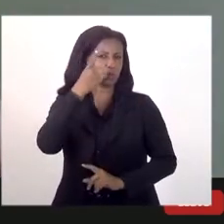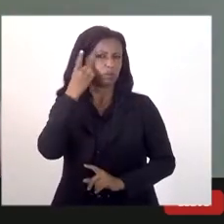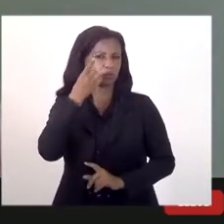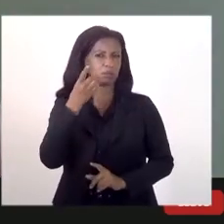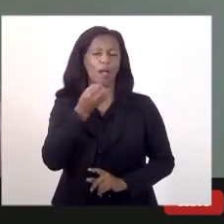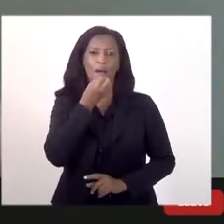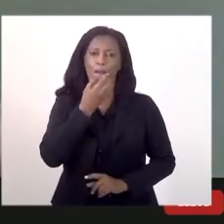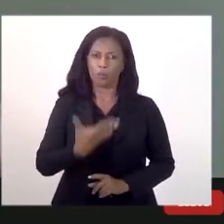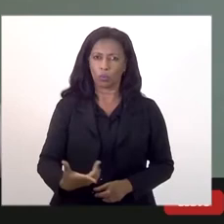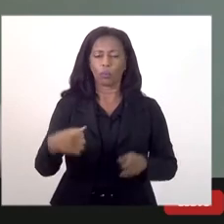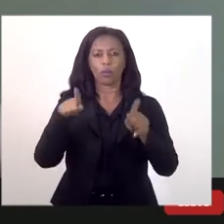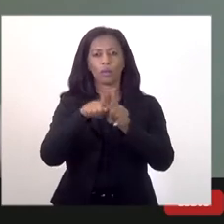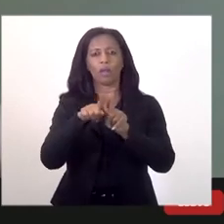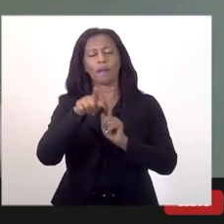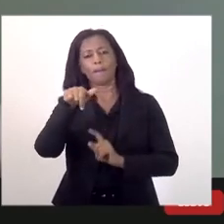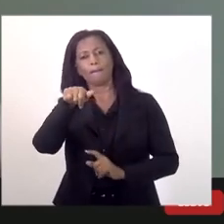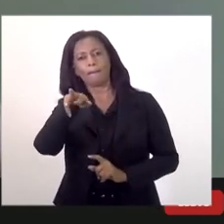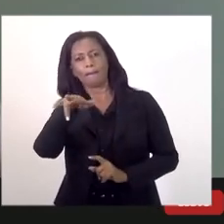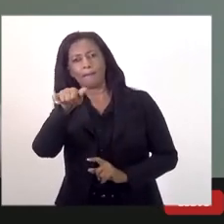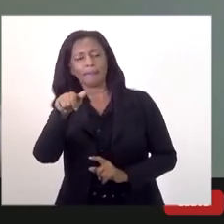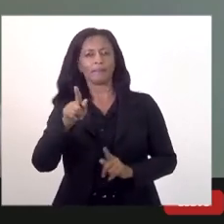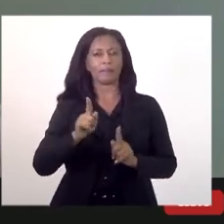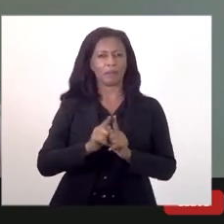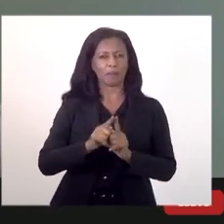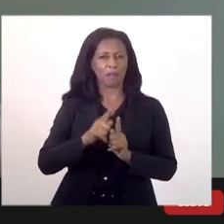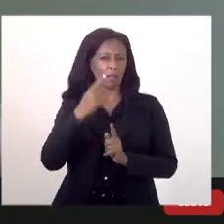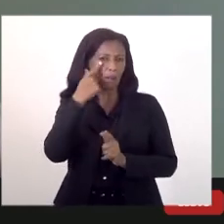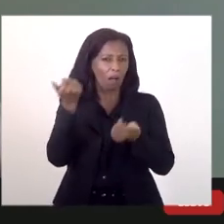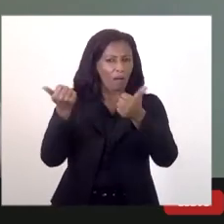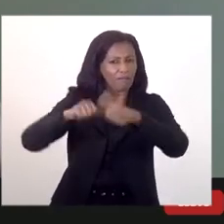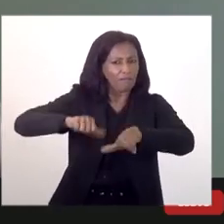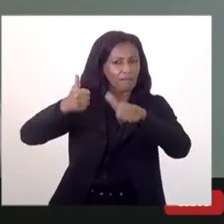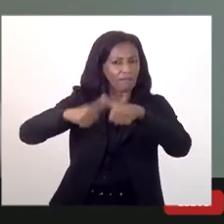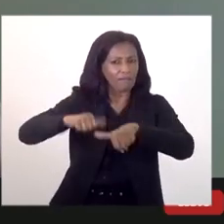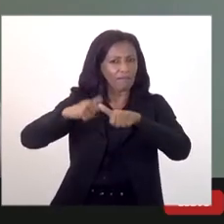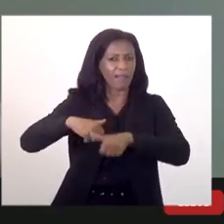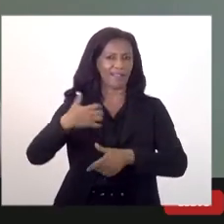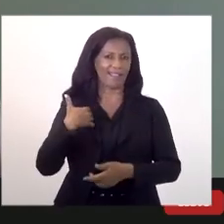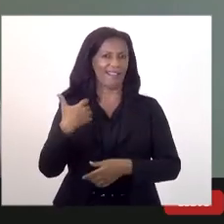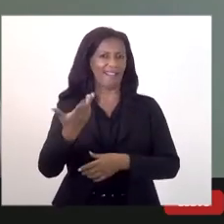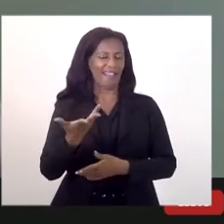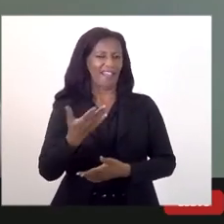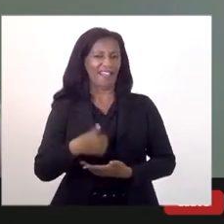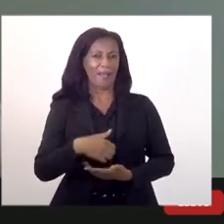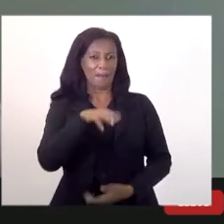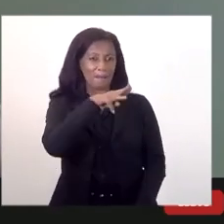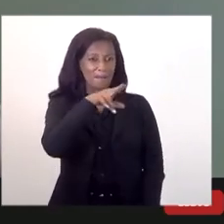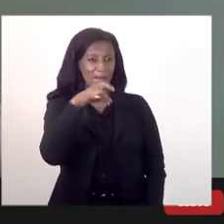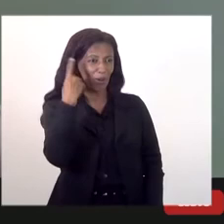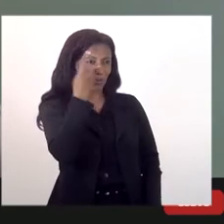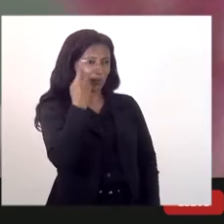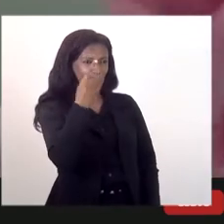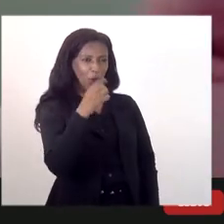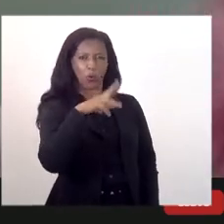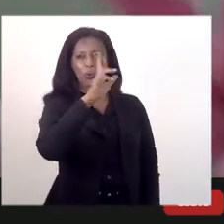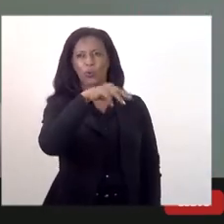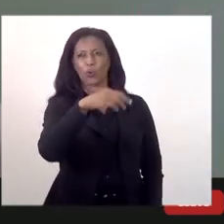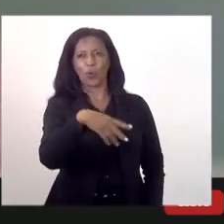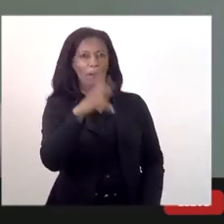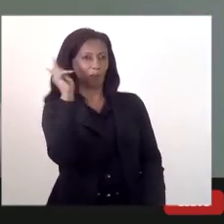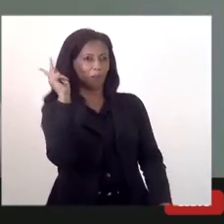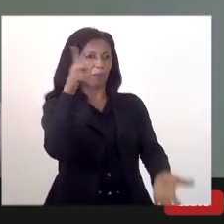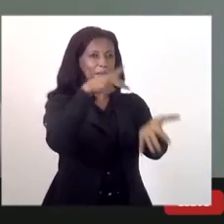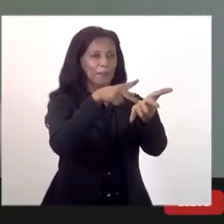gostaria de ter depois para a gente poder avaliar. O Mauro Osório nunca nos surpreende, porque ele traz uma realidade, uma realidade